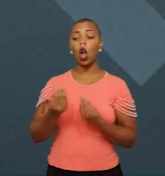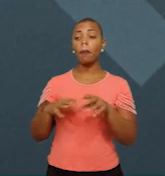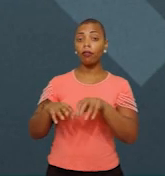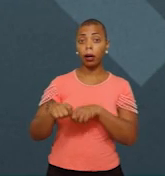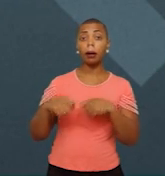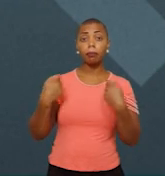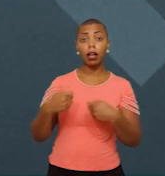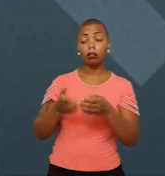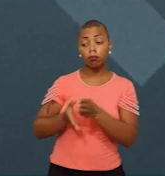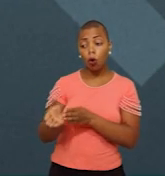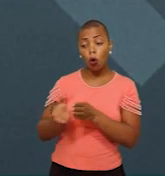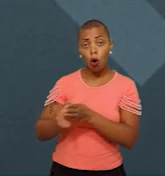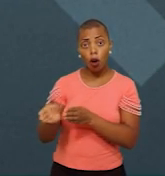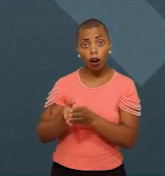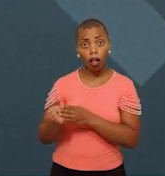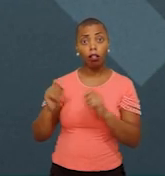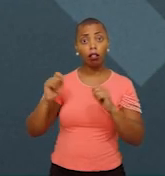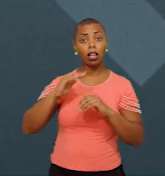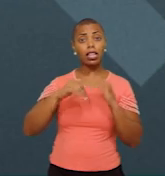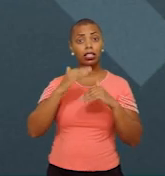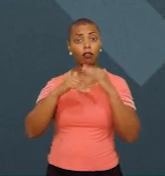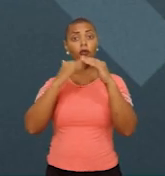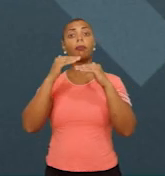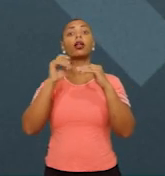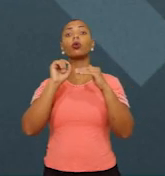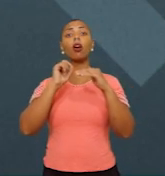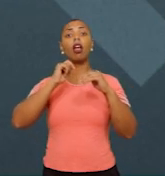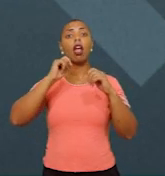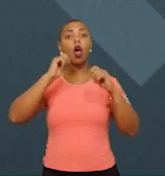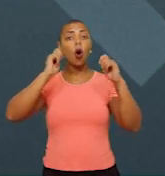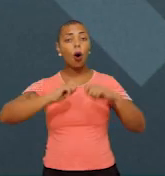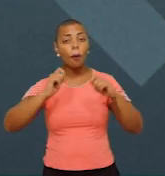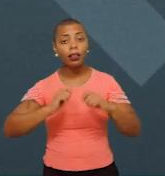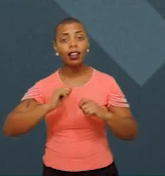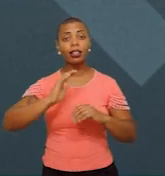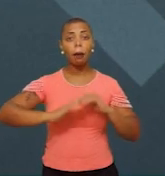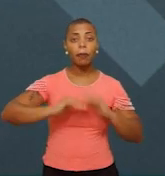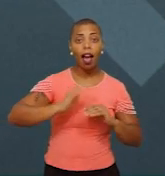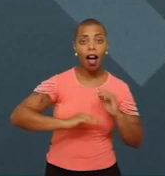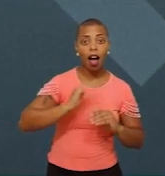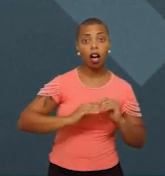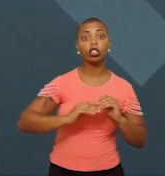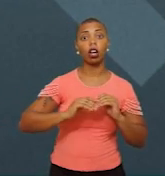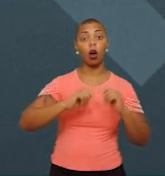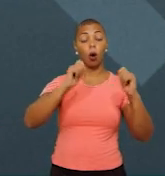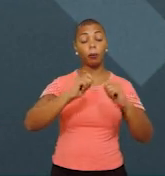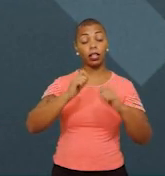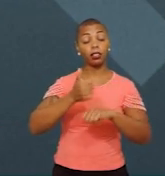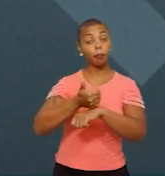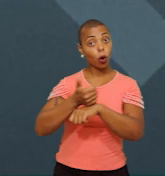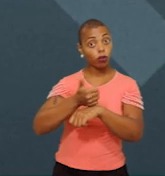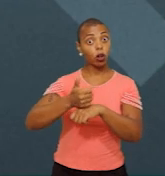orientadas para o desenvolvimento de competências práticas, competências profissionais práticas